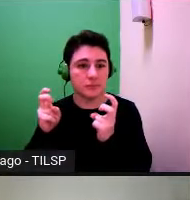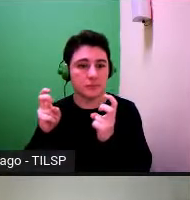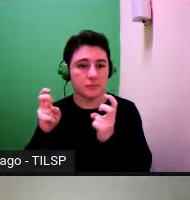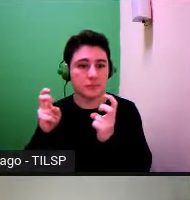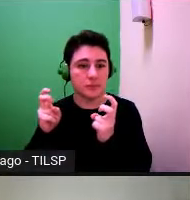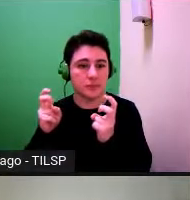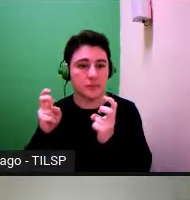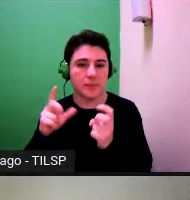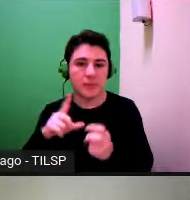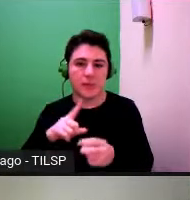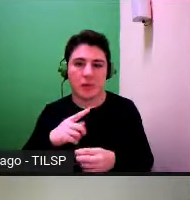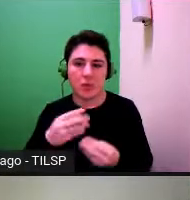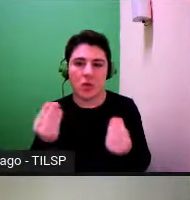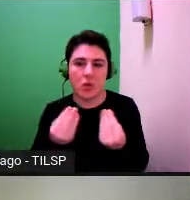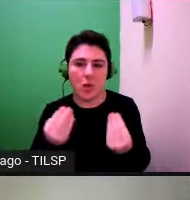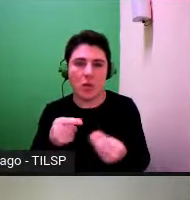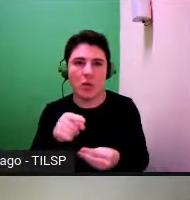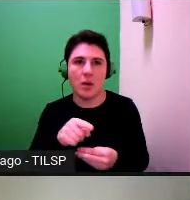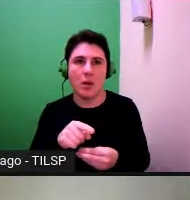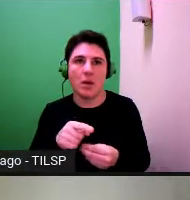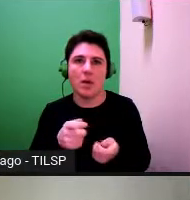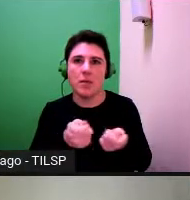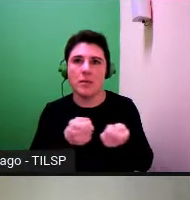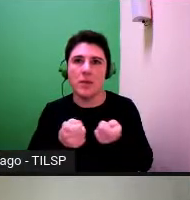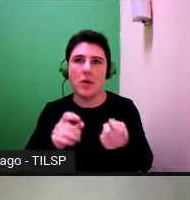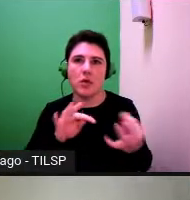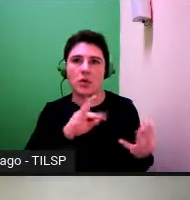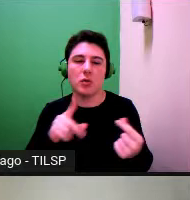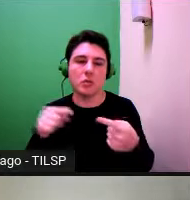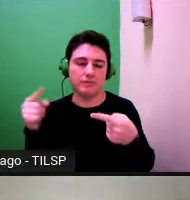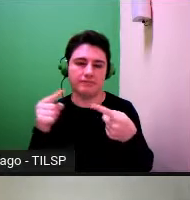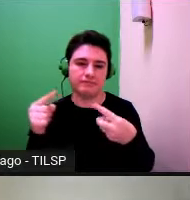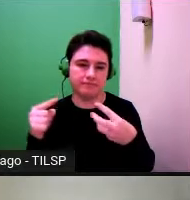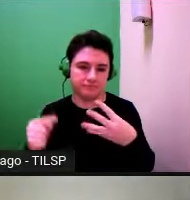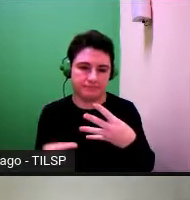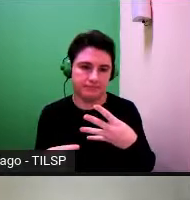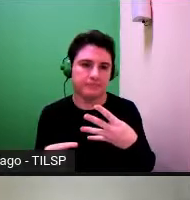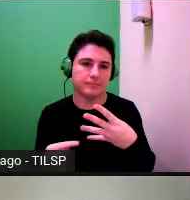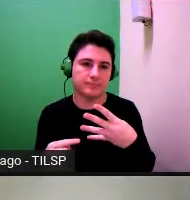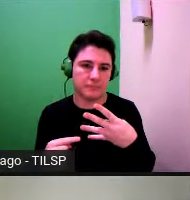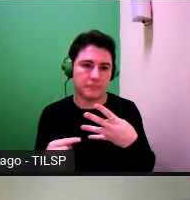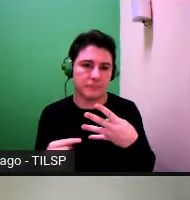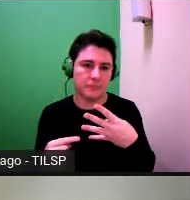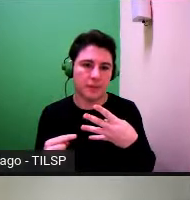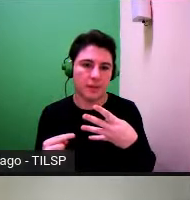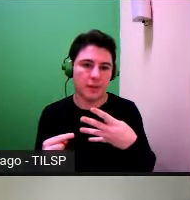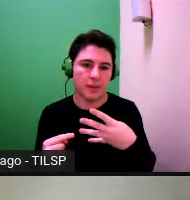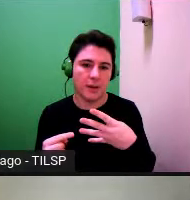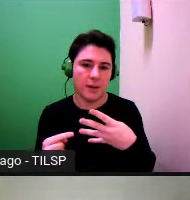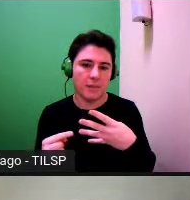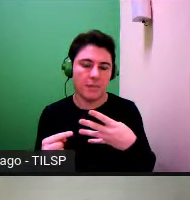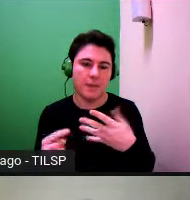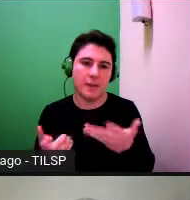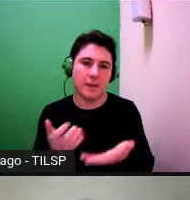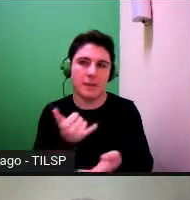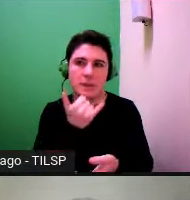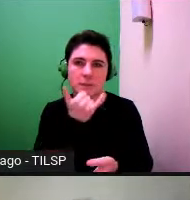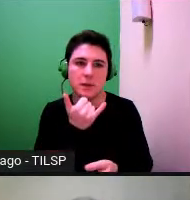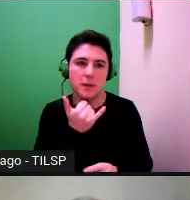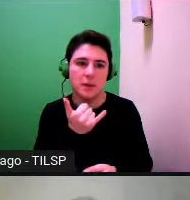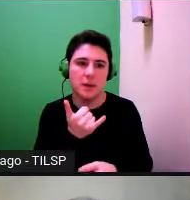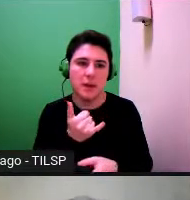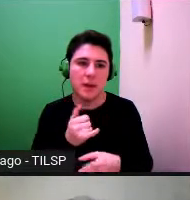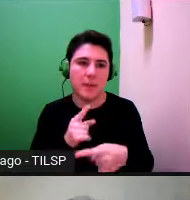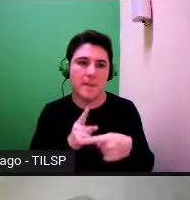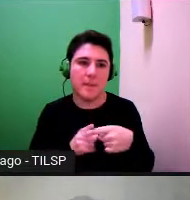gestão de todos os elementos mobilizados para desculpem por para gerir